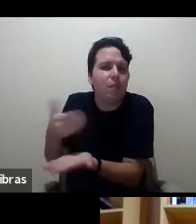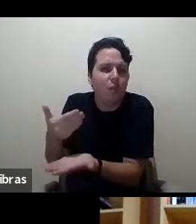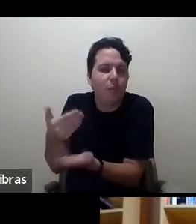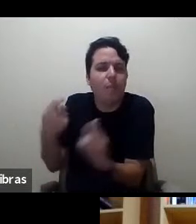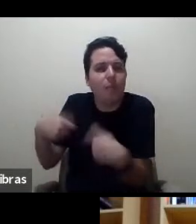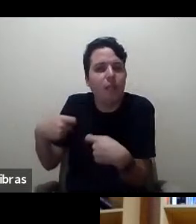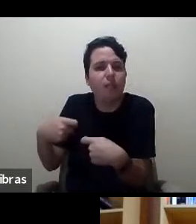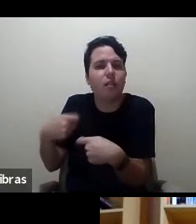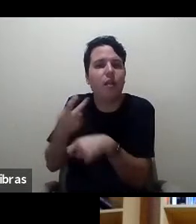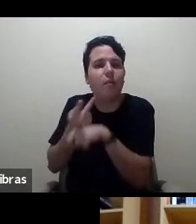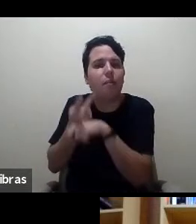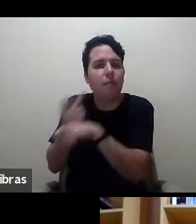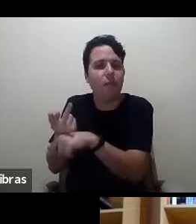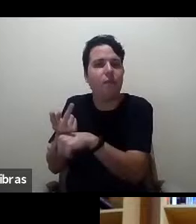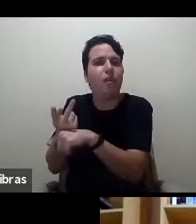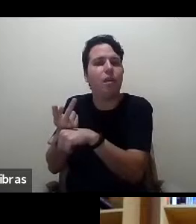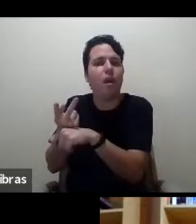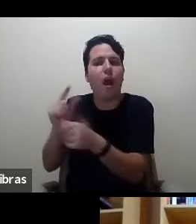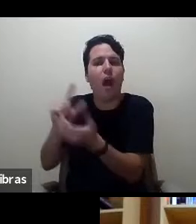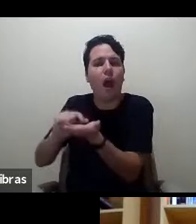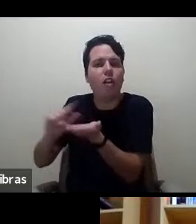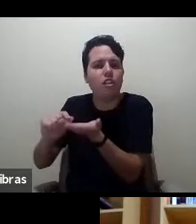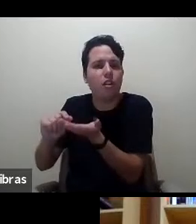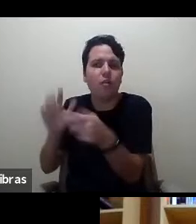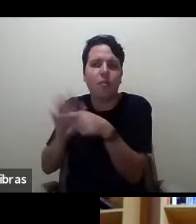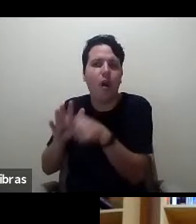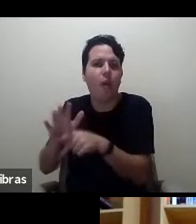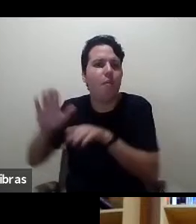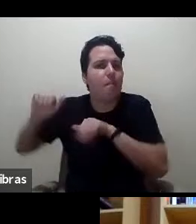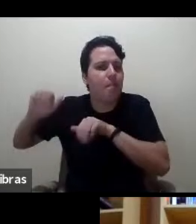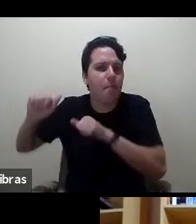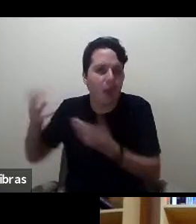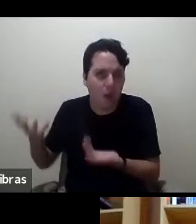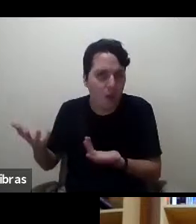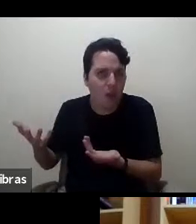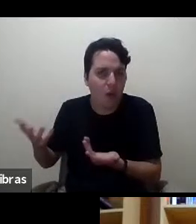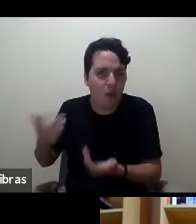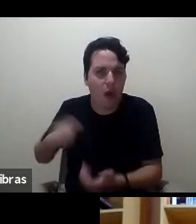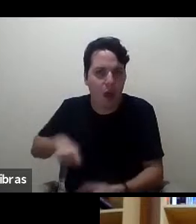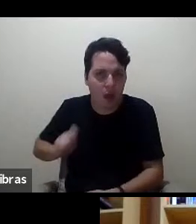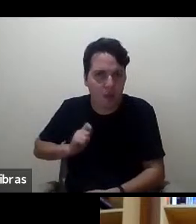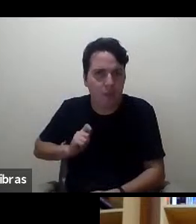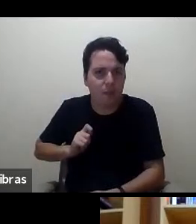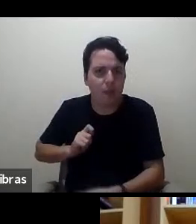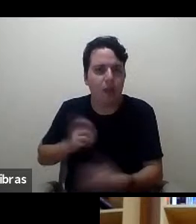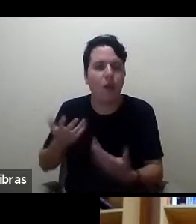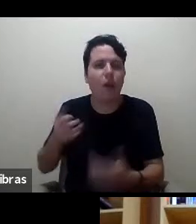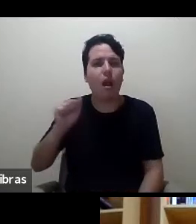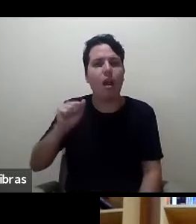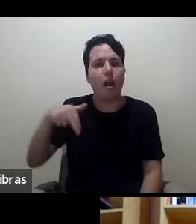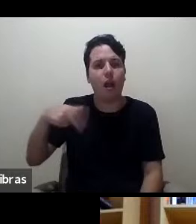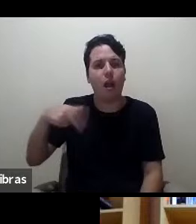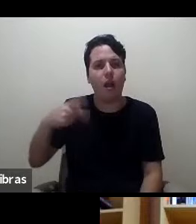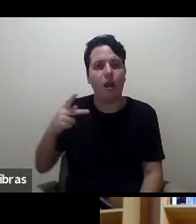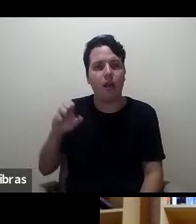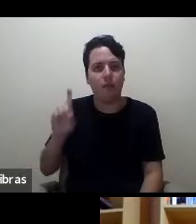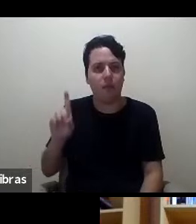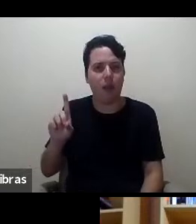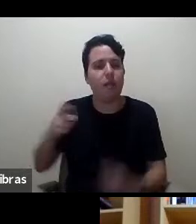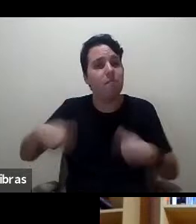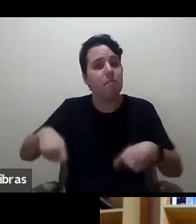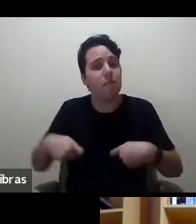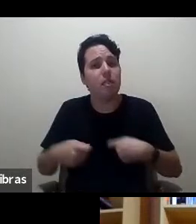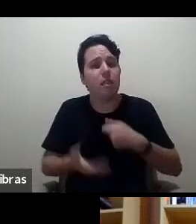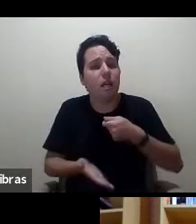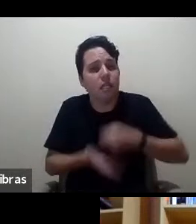Minimamente. Eu acho que a AMPAGE deve exigir para